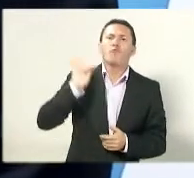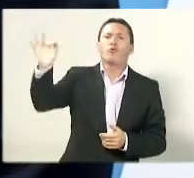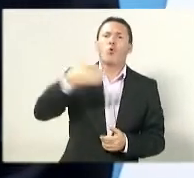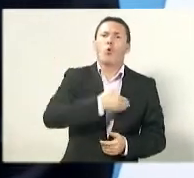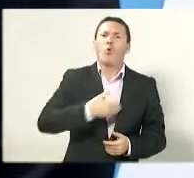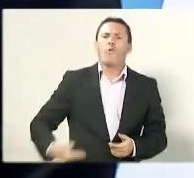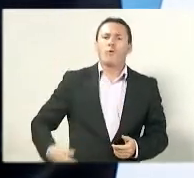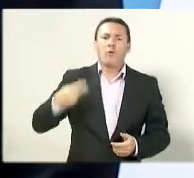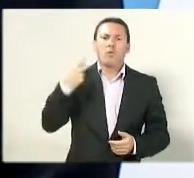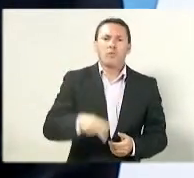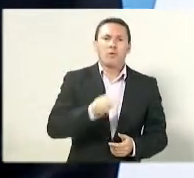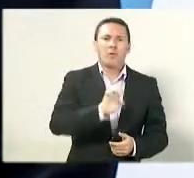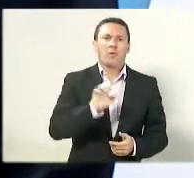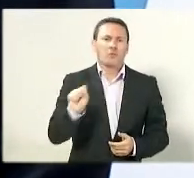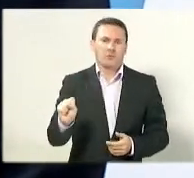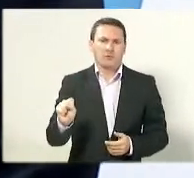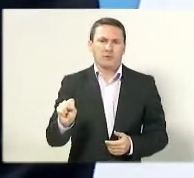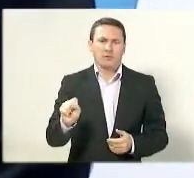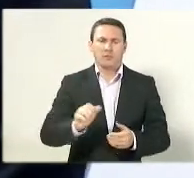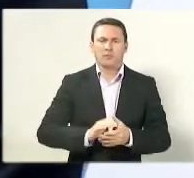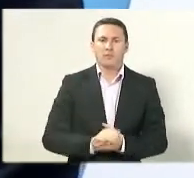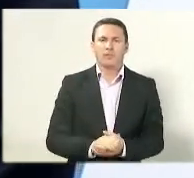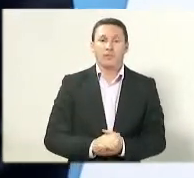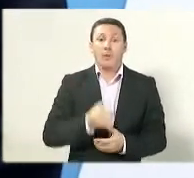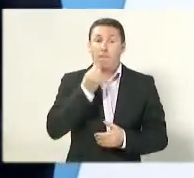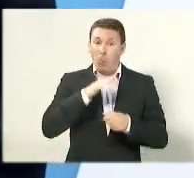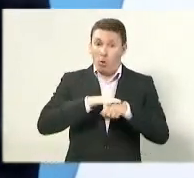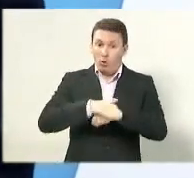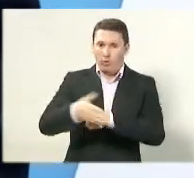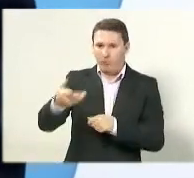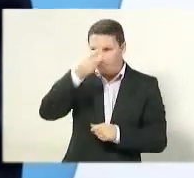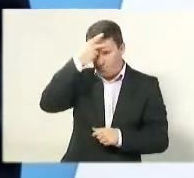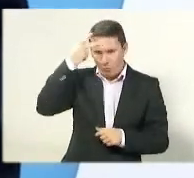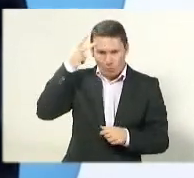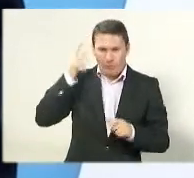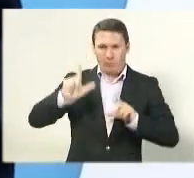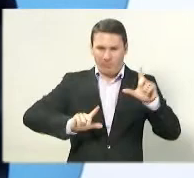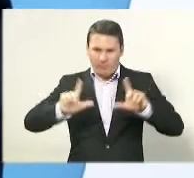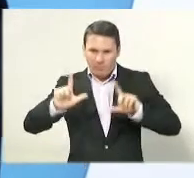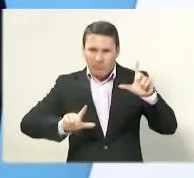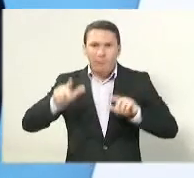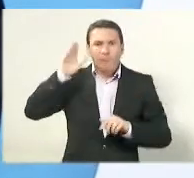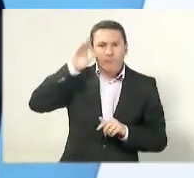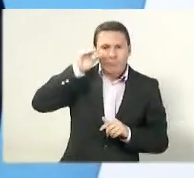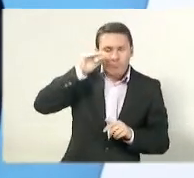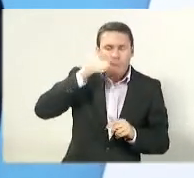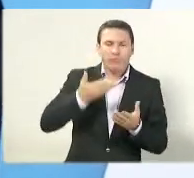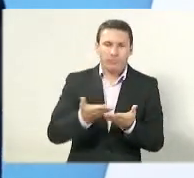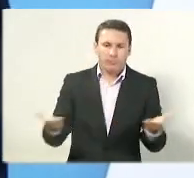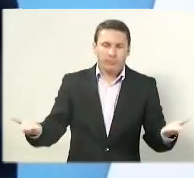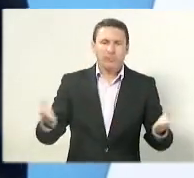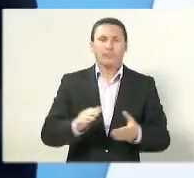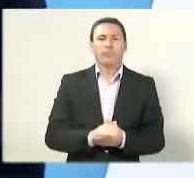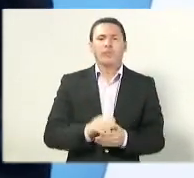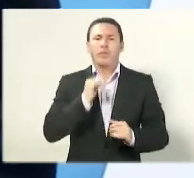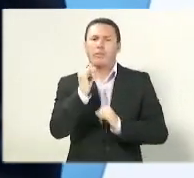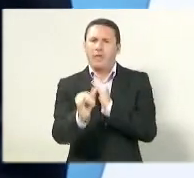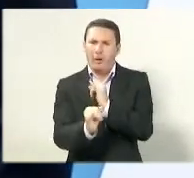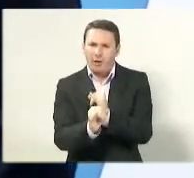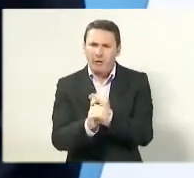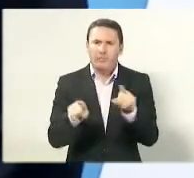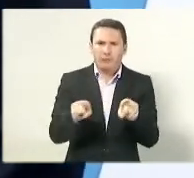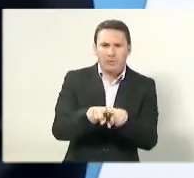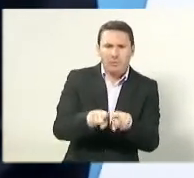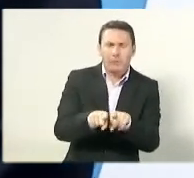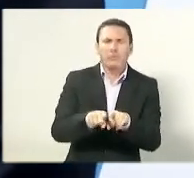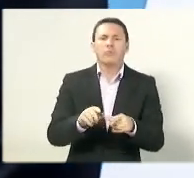Boa noite, telespectadores, internautas, ouvintes da Rede Sim. Boa